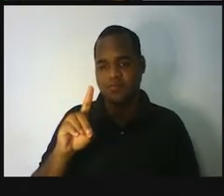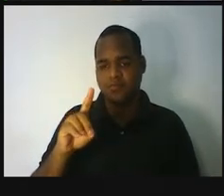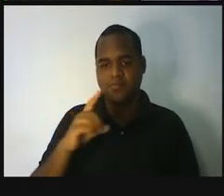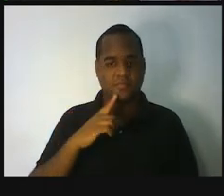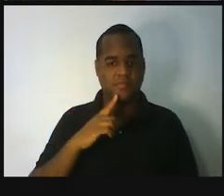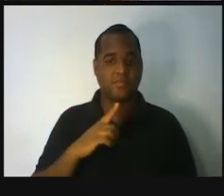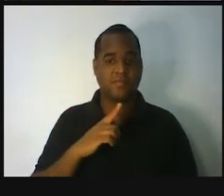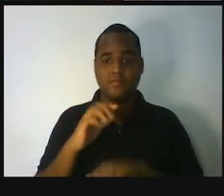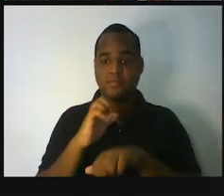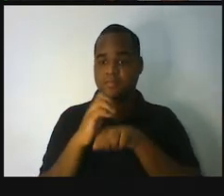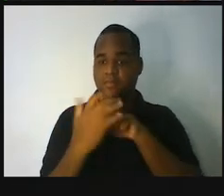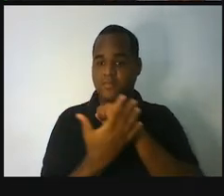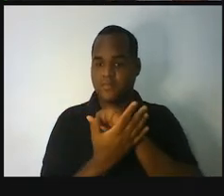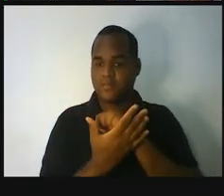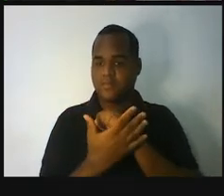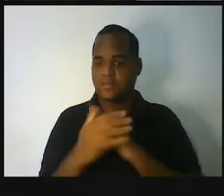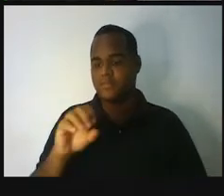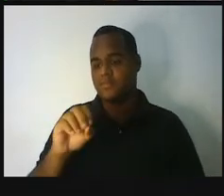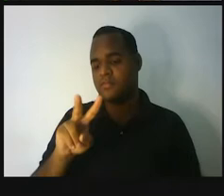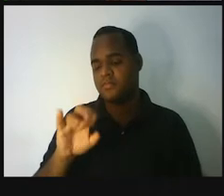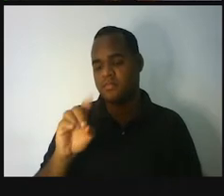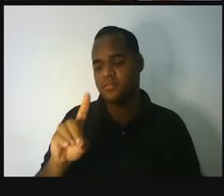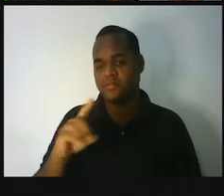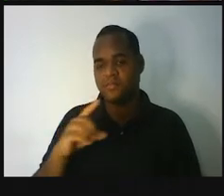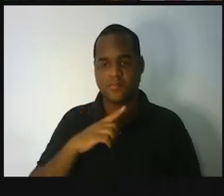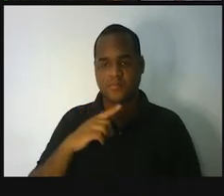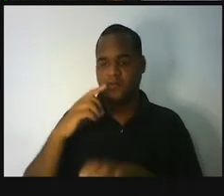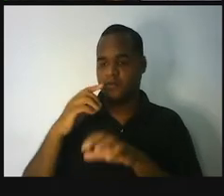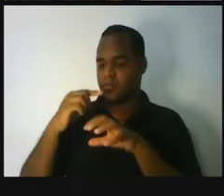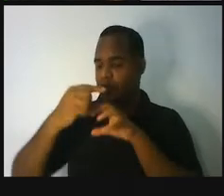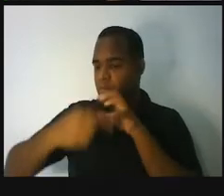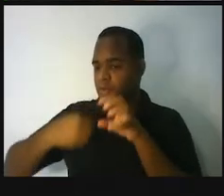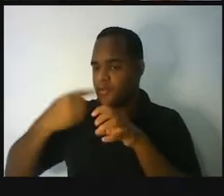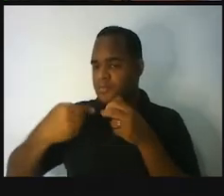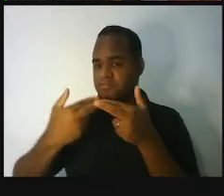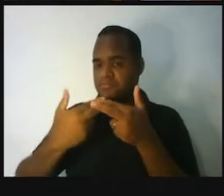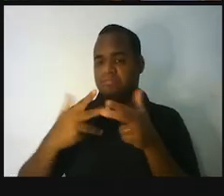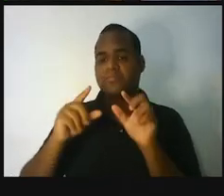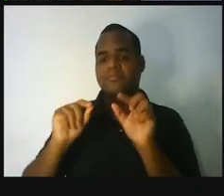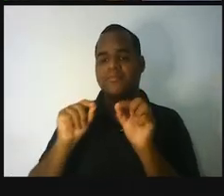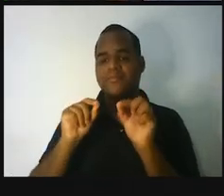pandemia foi uma pandemia global. Global da ideia de quê?